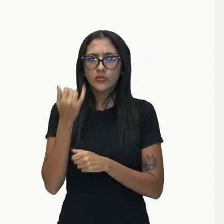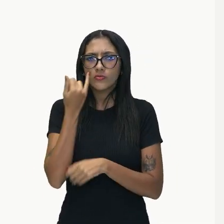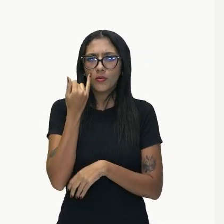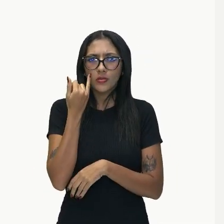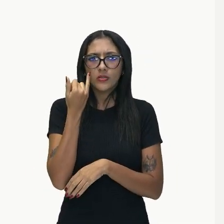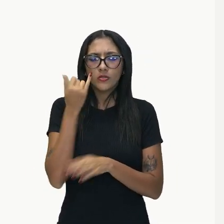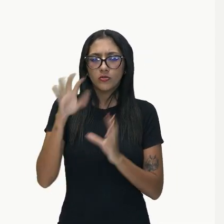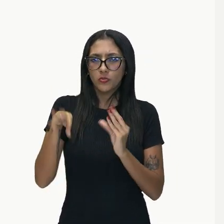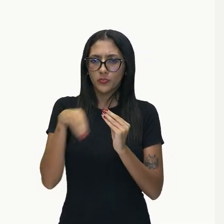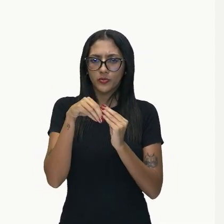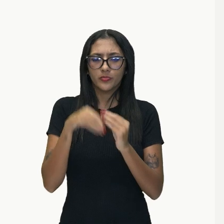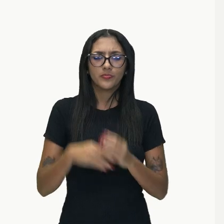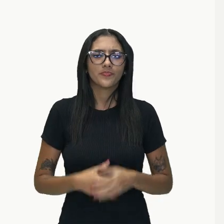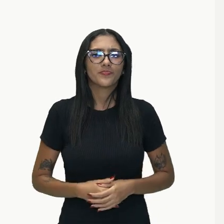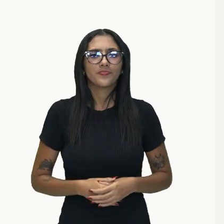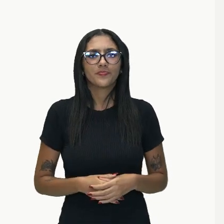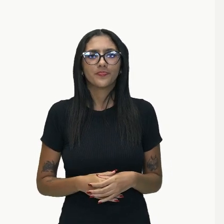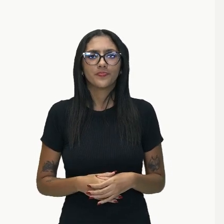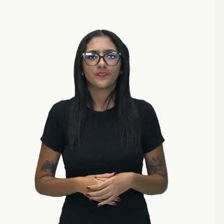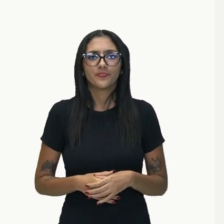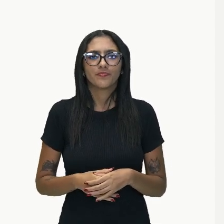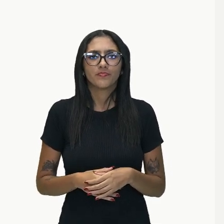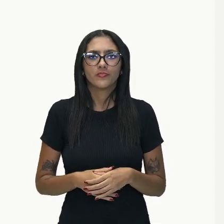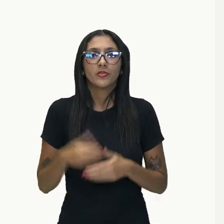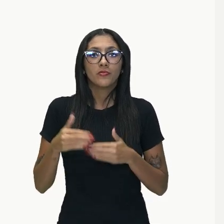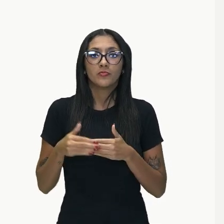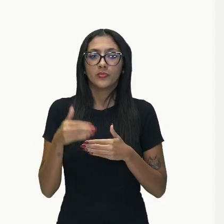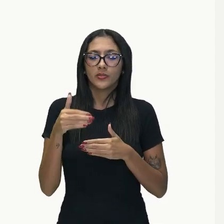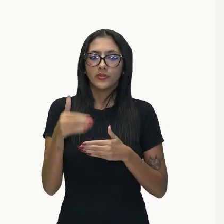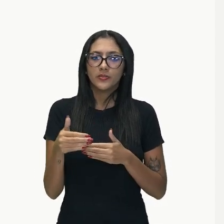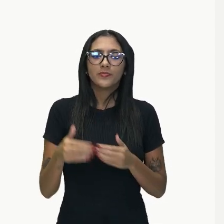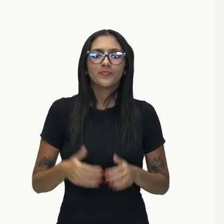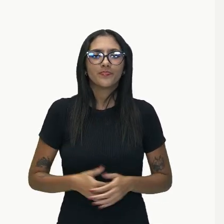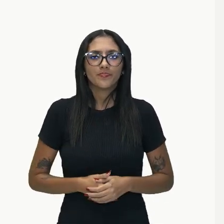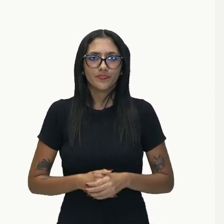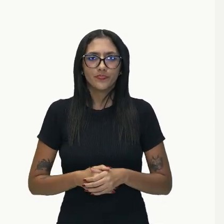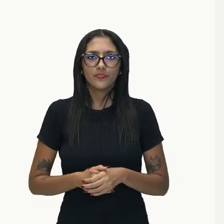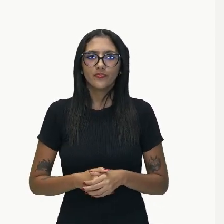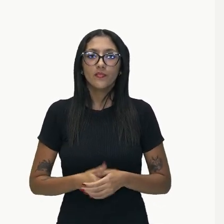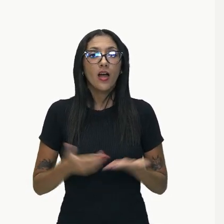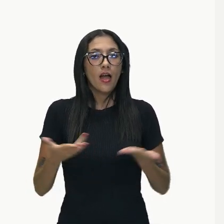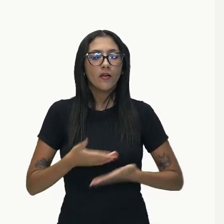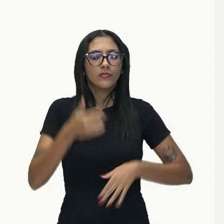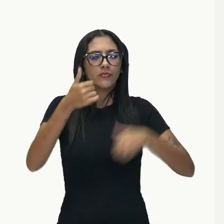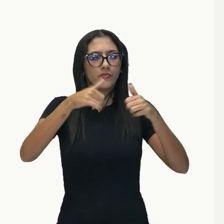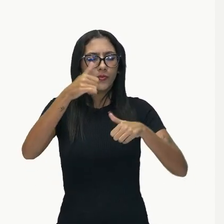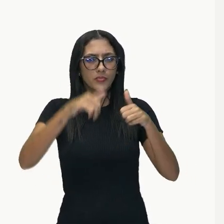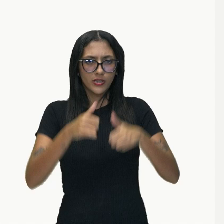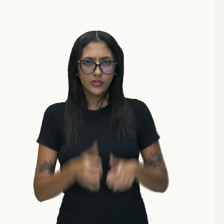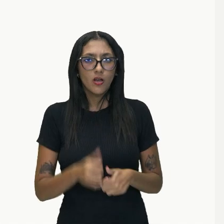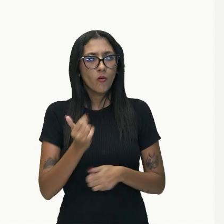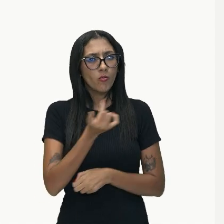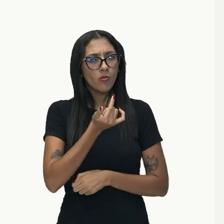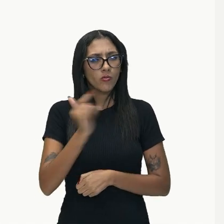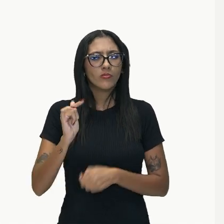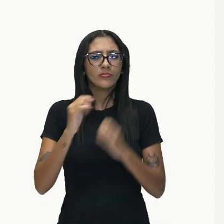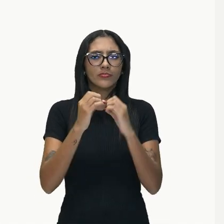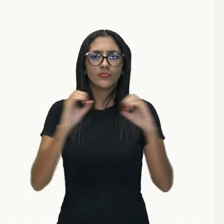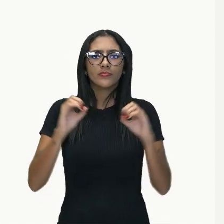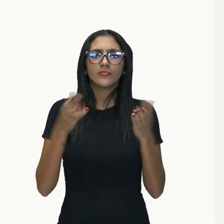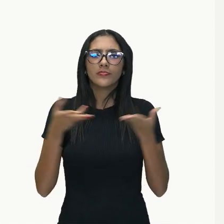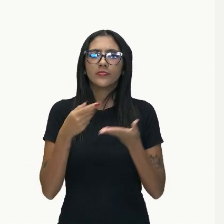ok? Vamos seguir? Agora, vamos analisar as orações, certo? A oração